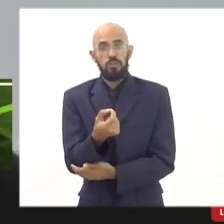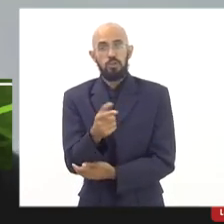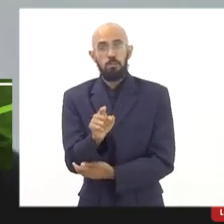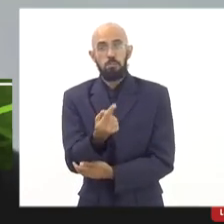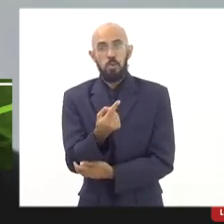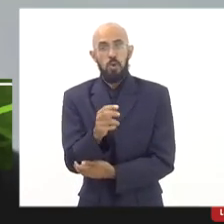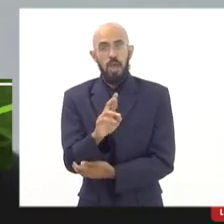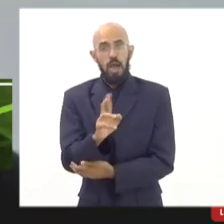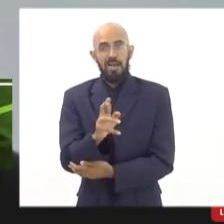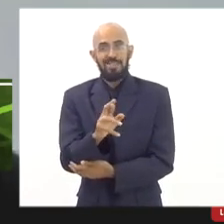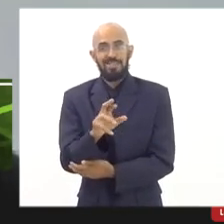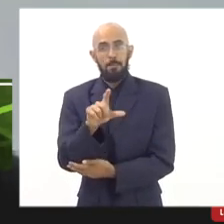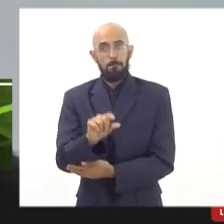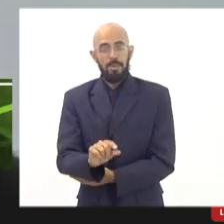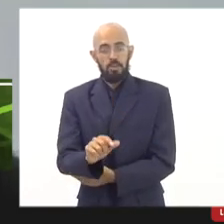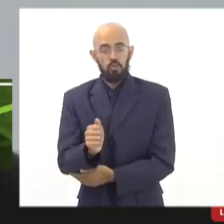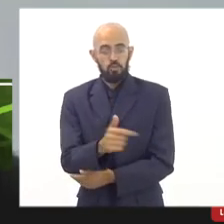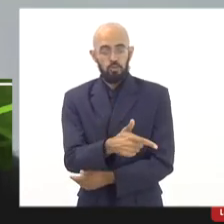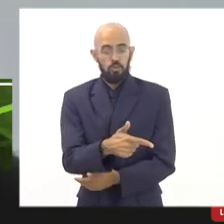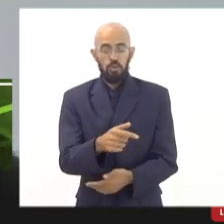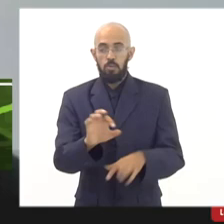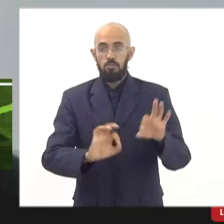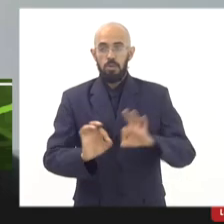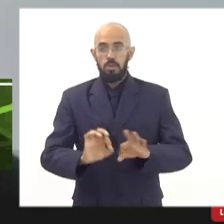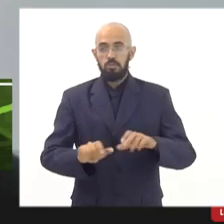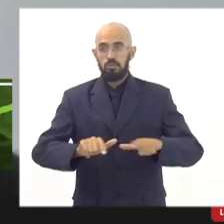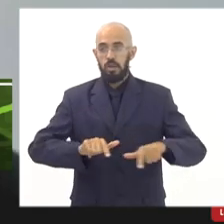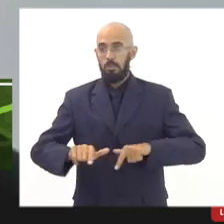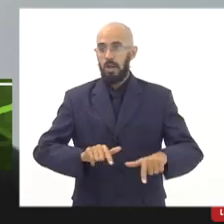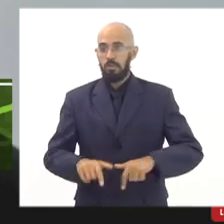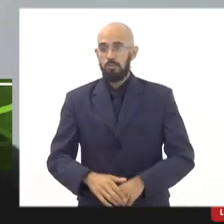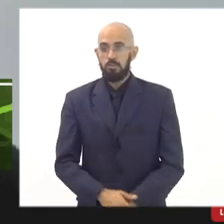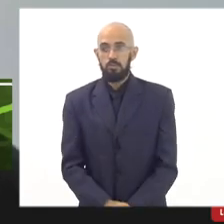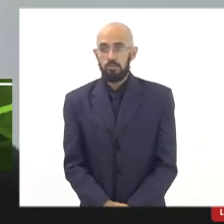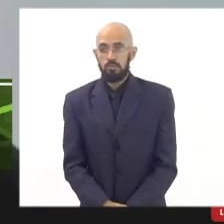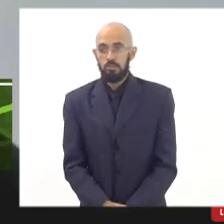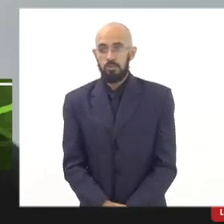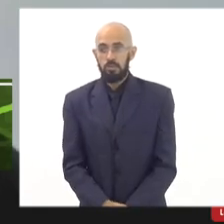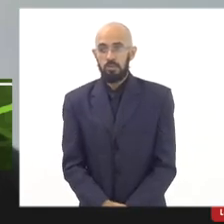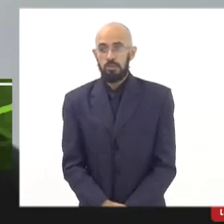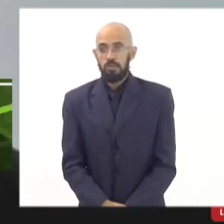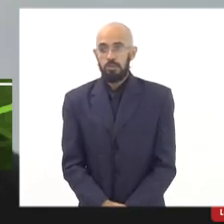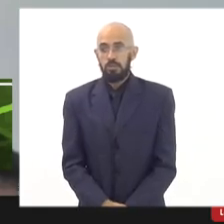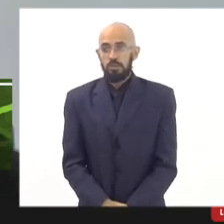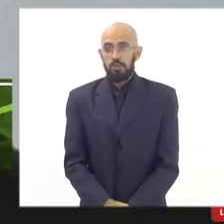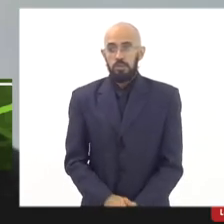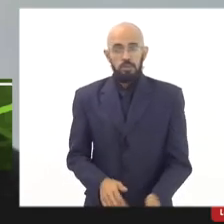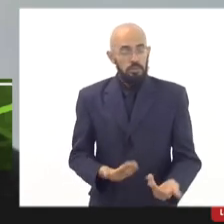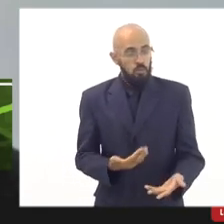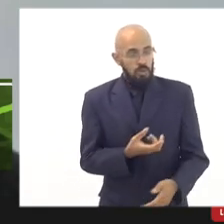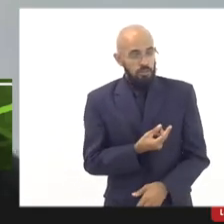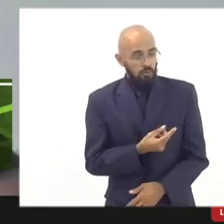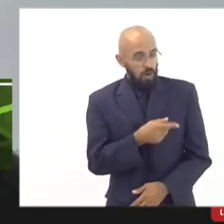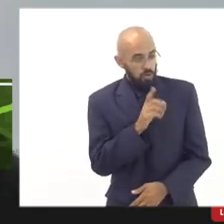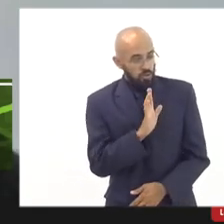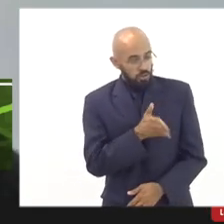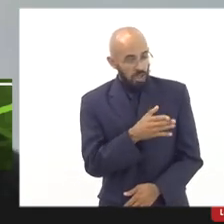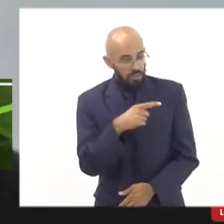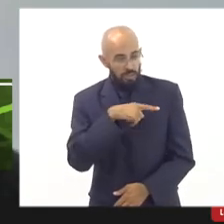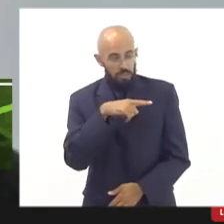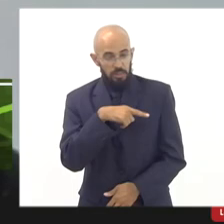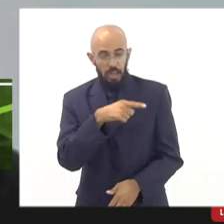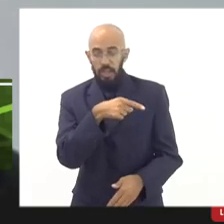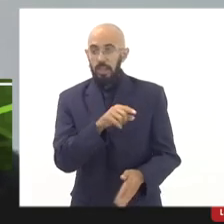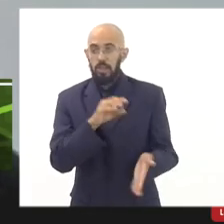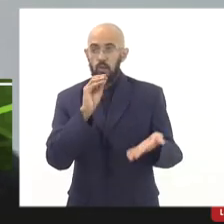menos do que o valor que está no plano de trabalho que nós assinamos. Então, esse valor já está previsto para as